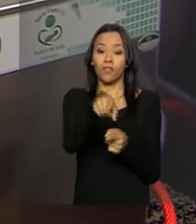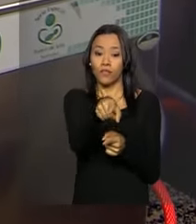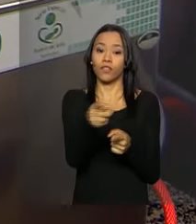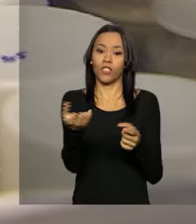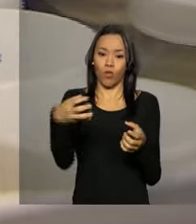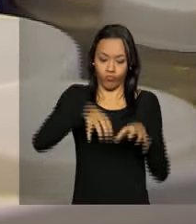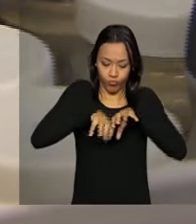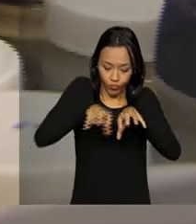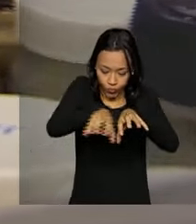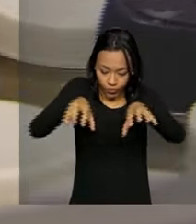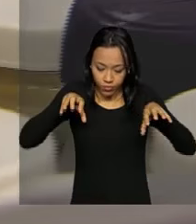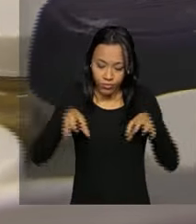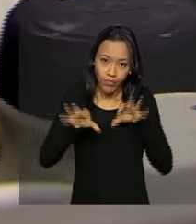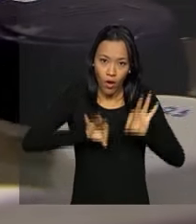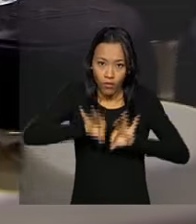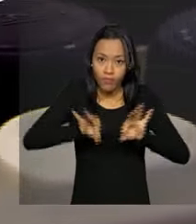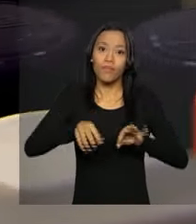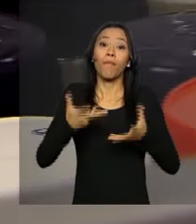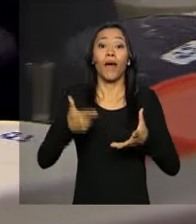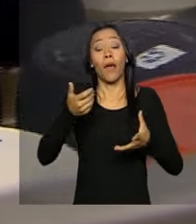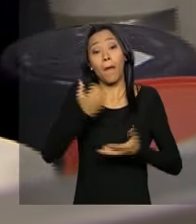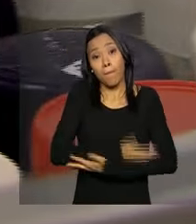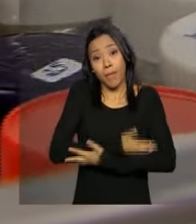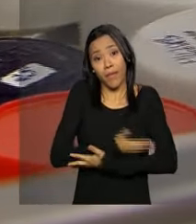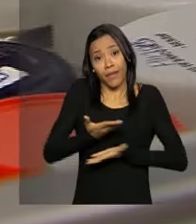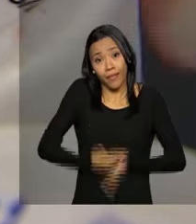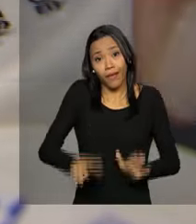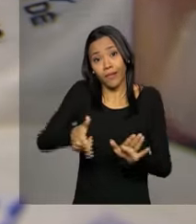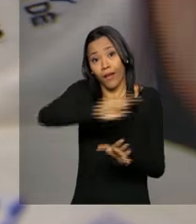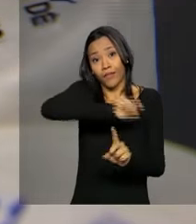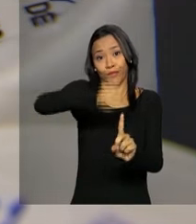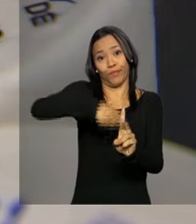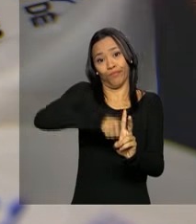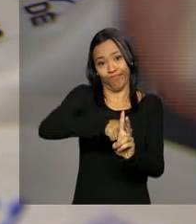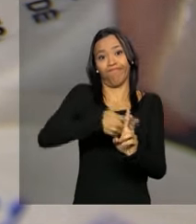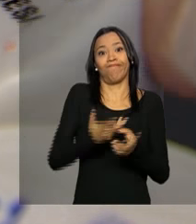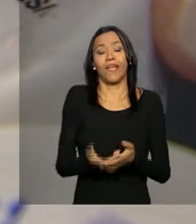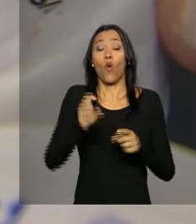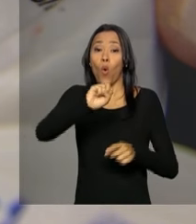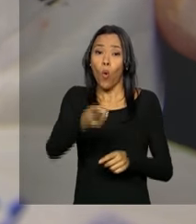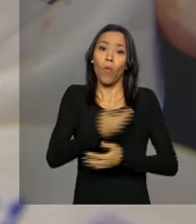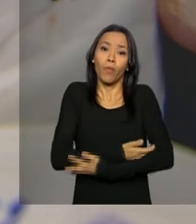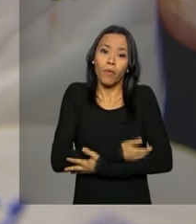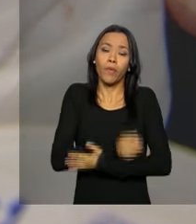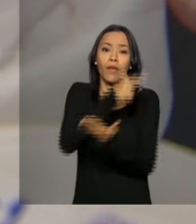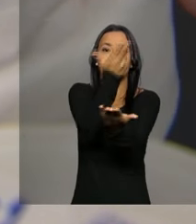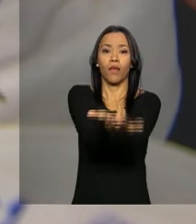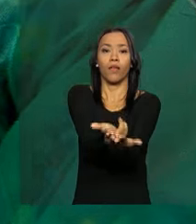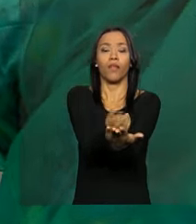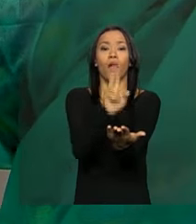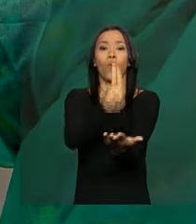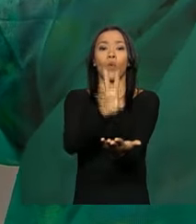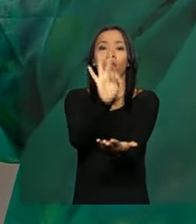que essas nutrizes têm para oferecer para os bebês prematuros, bebês doentes internados na UTI no Natal. Muitas pessoas